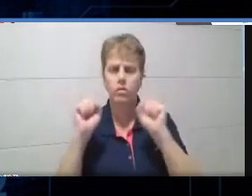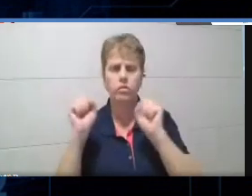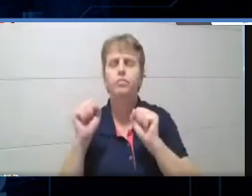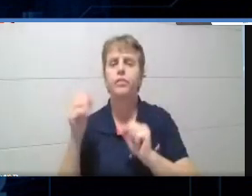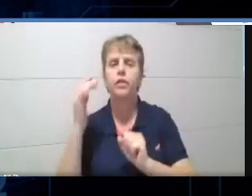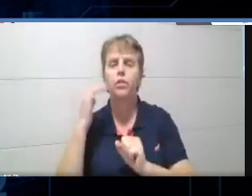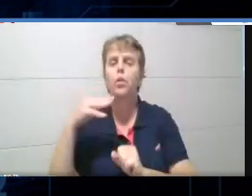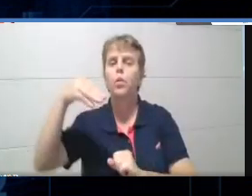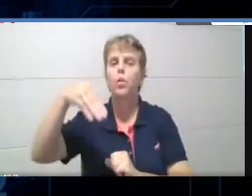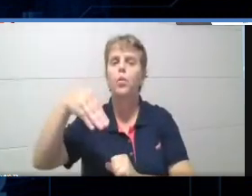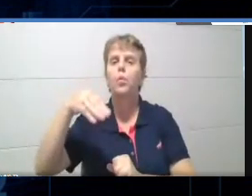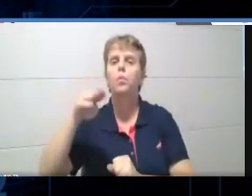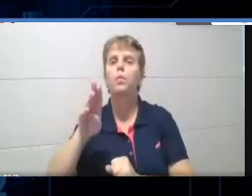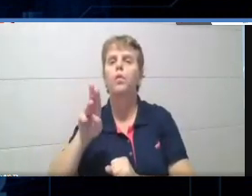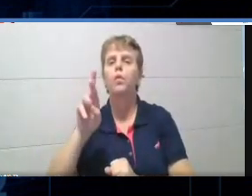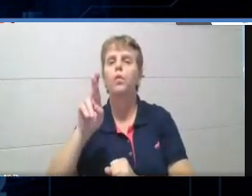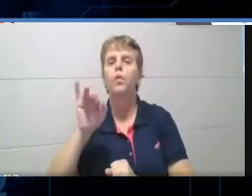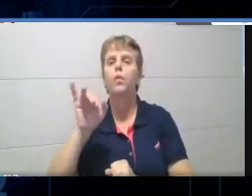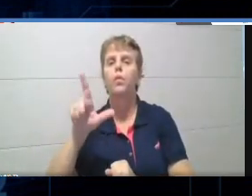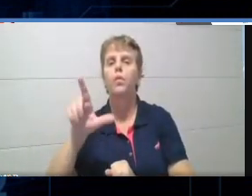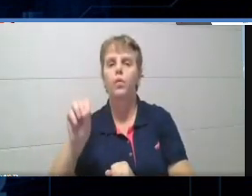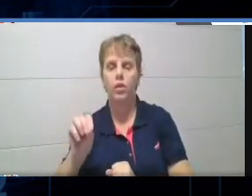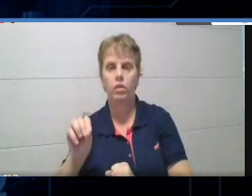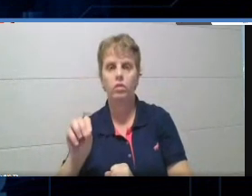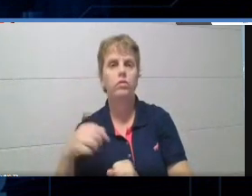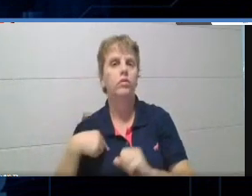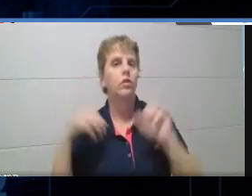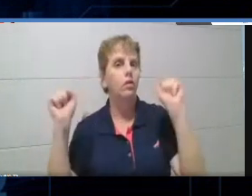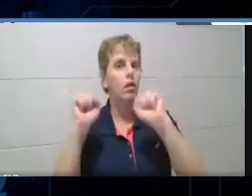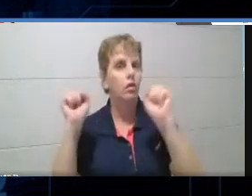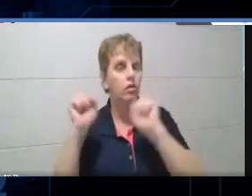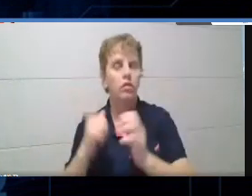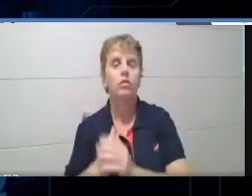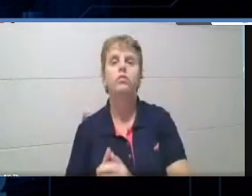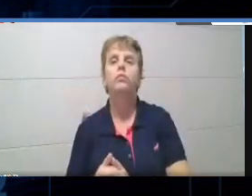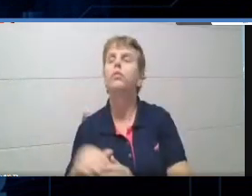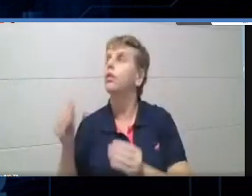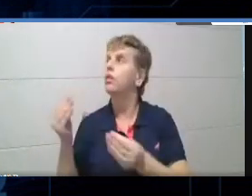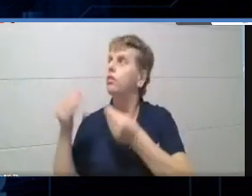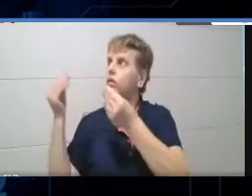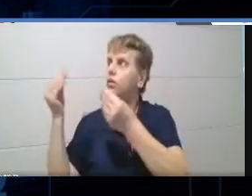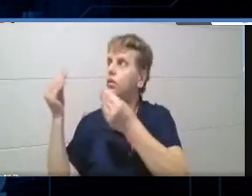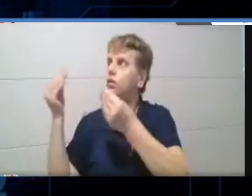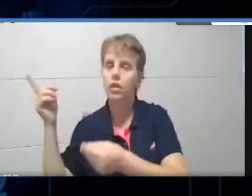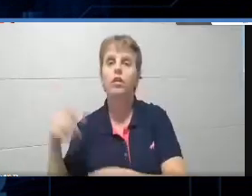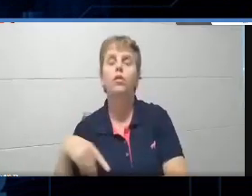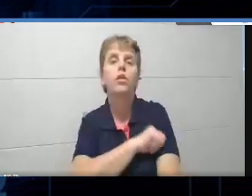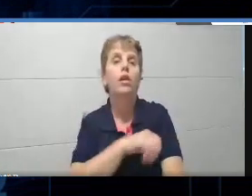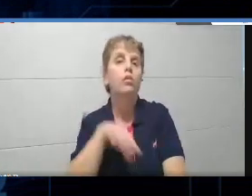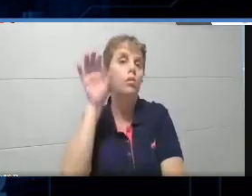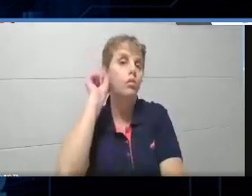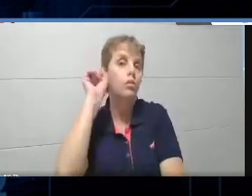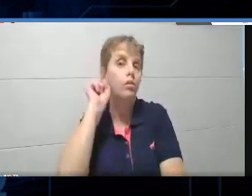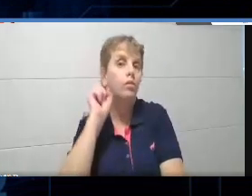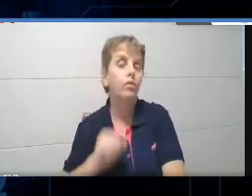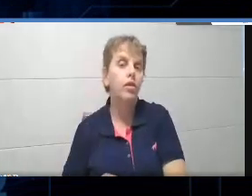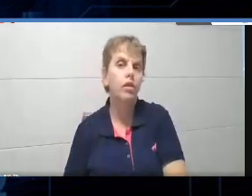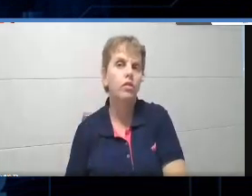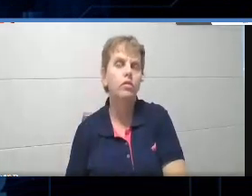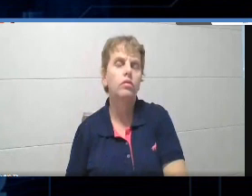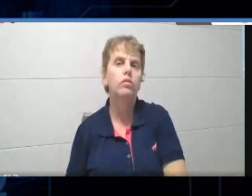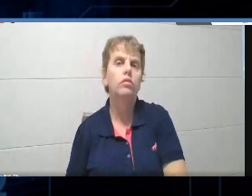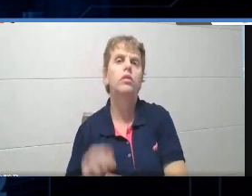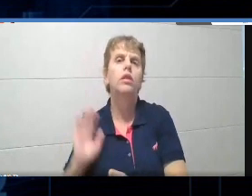até que ele tá com um curso gratuito. então, dei o podcast pra eles, eles ouviram. Isso aqui, gente, ó, já